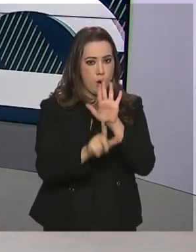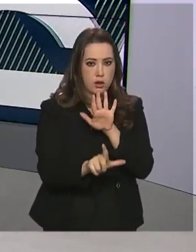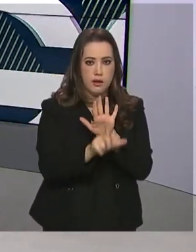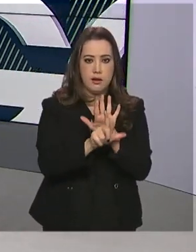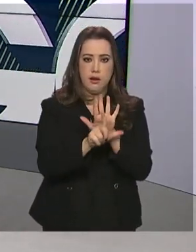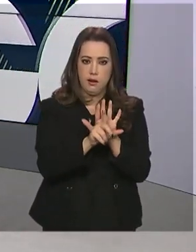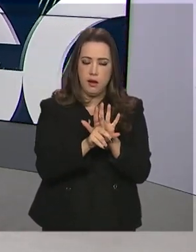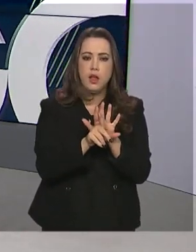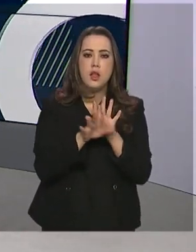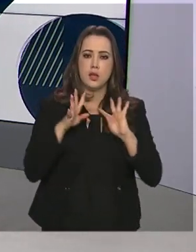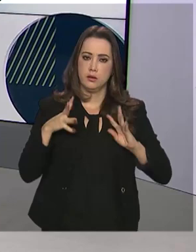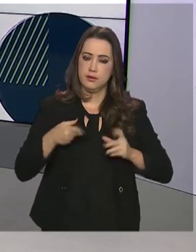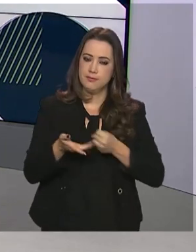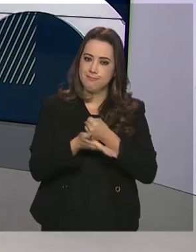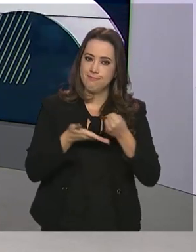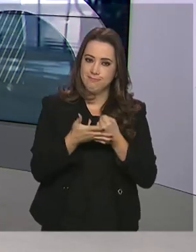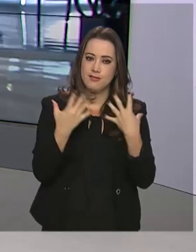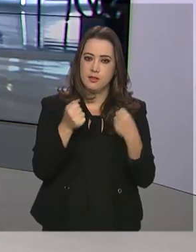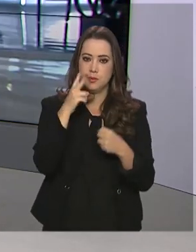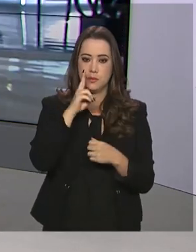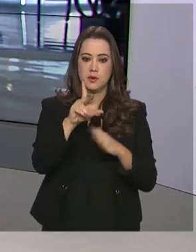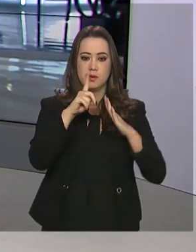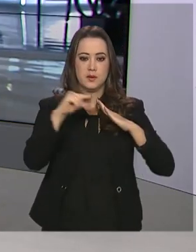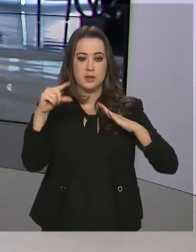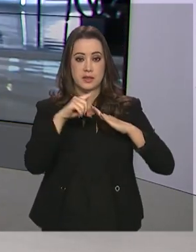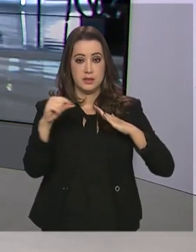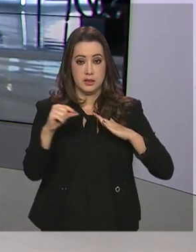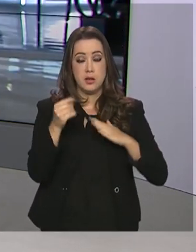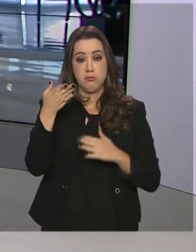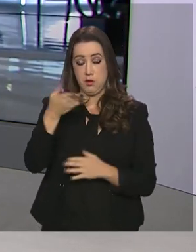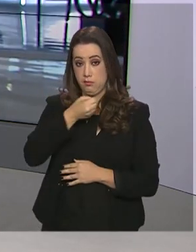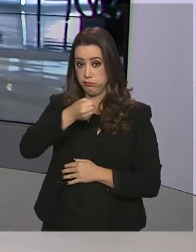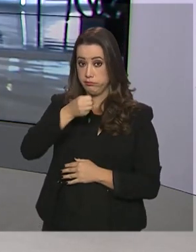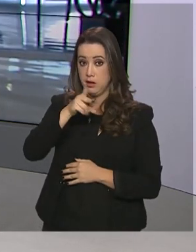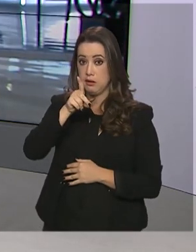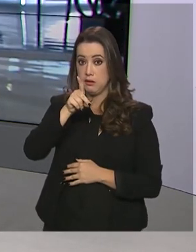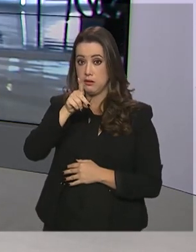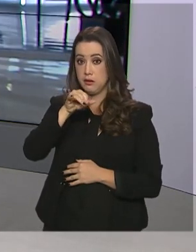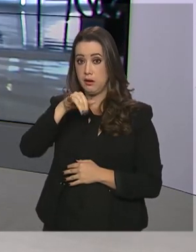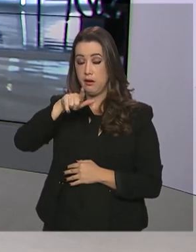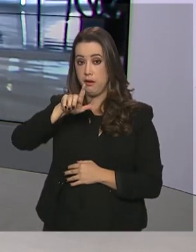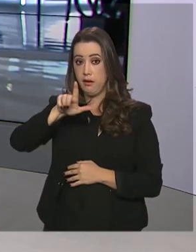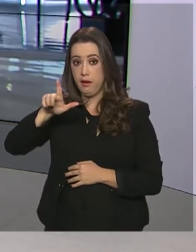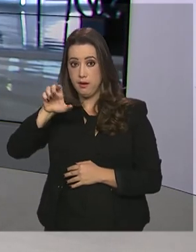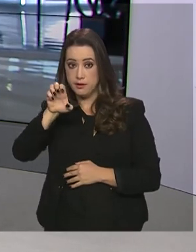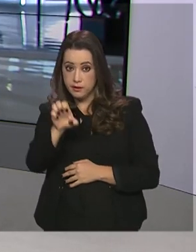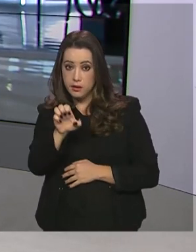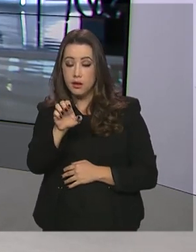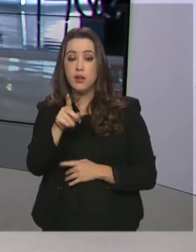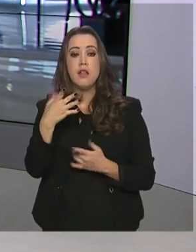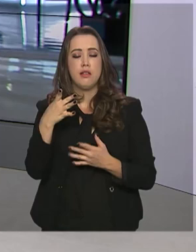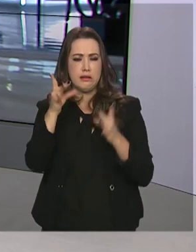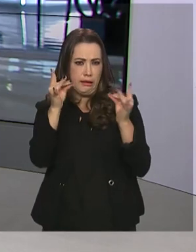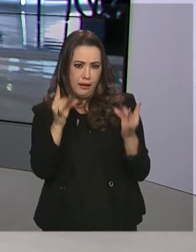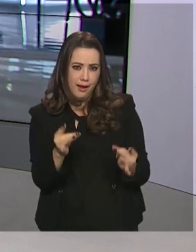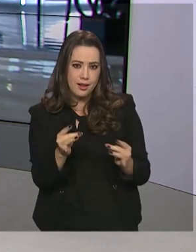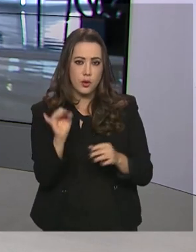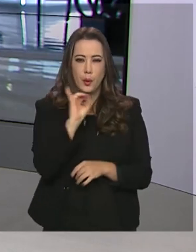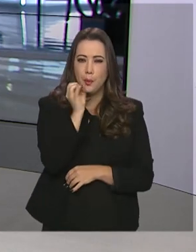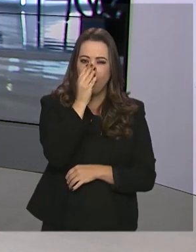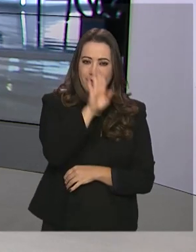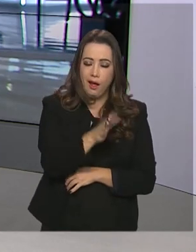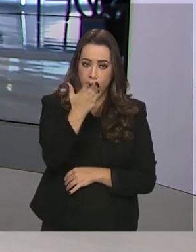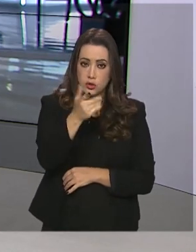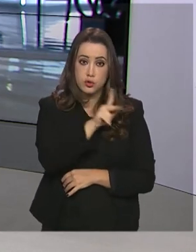saneamento básico. Vamos ao Palácio do Planalto, onde a repórter Daniele Popov tem mais informações. Boa tarde, Dani. O presidente